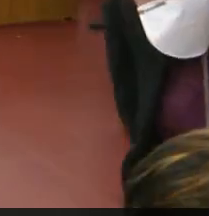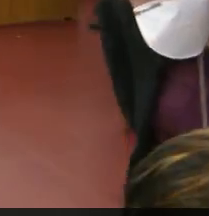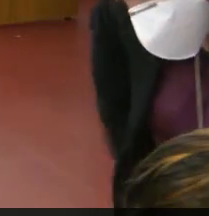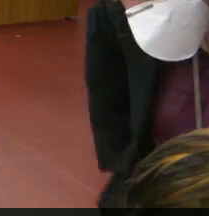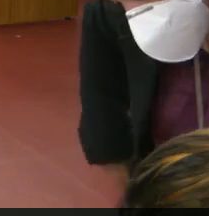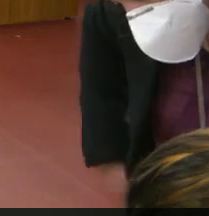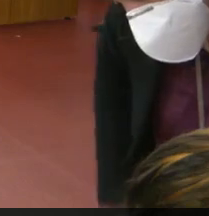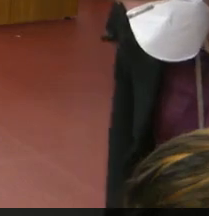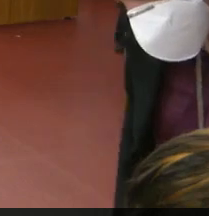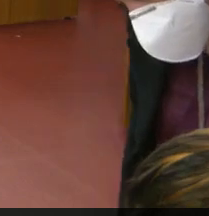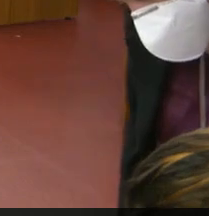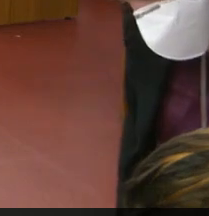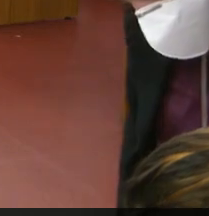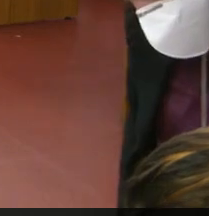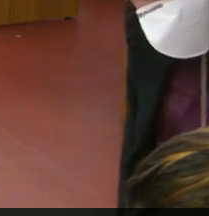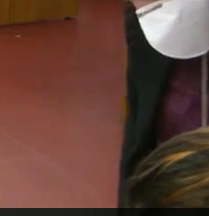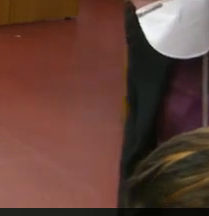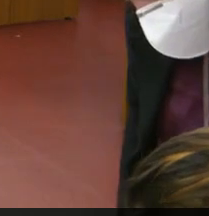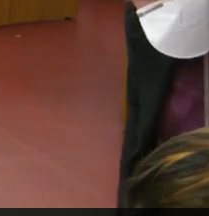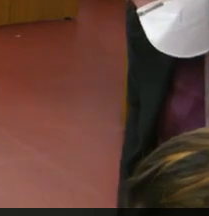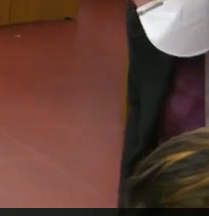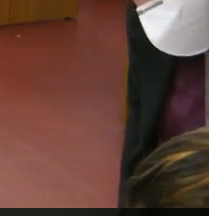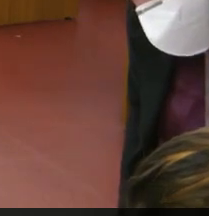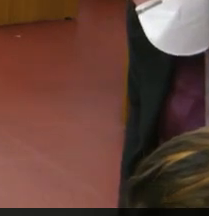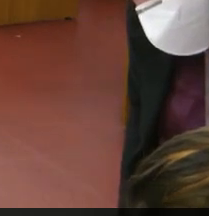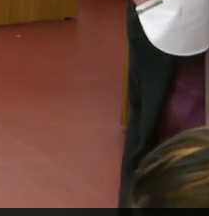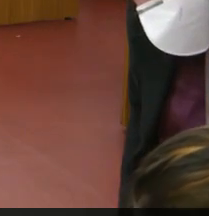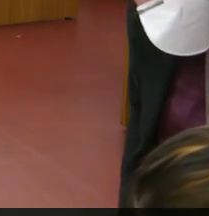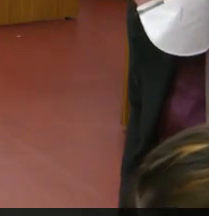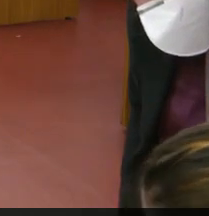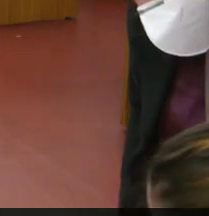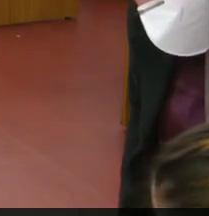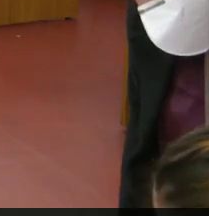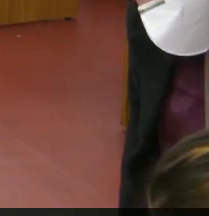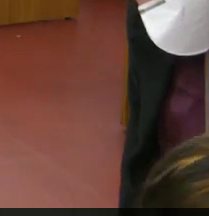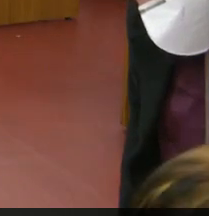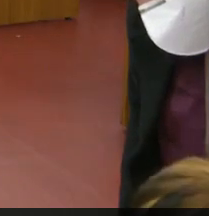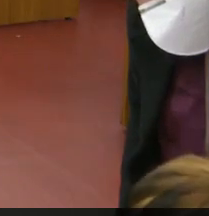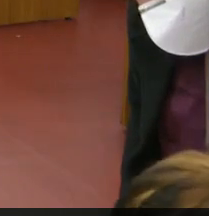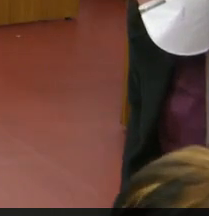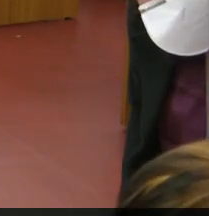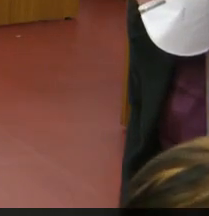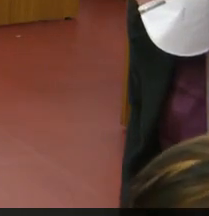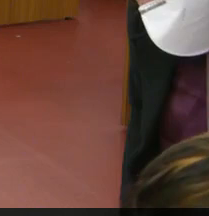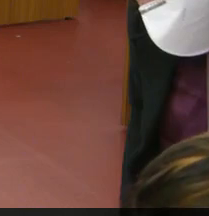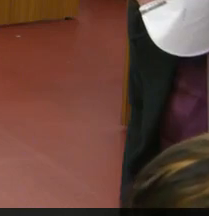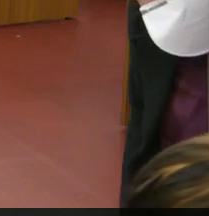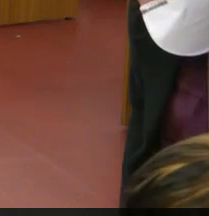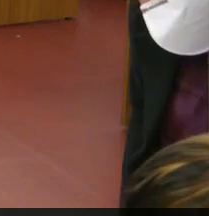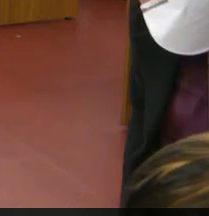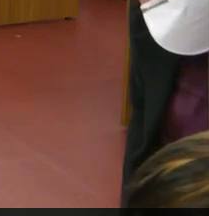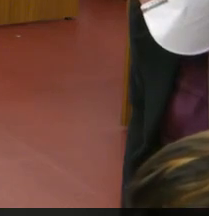Obrigado, deputado. Com relação à reforma previdenciária,